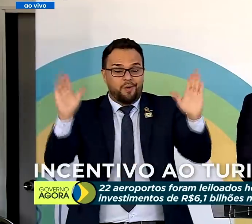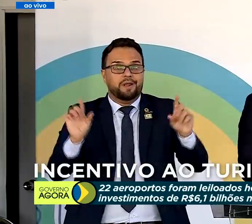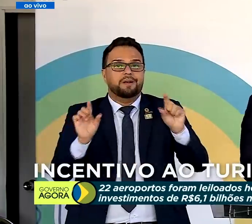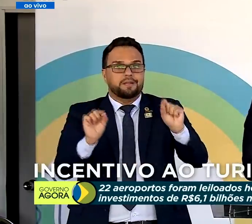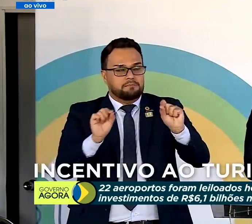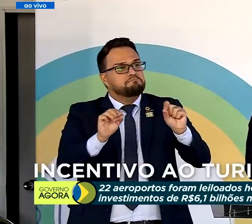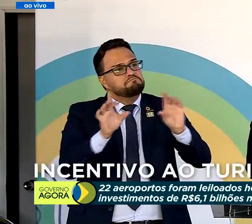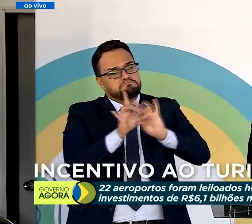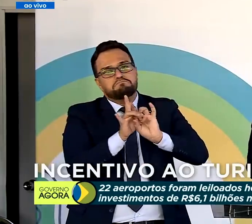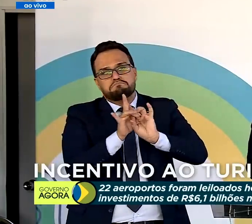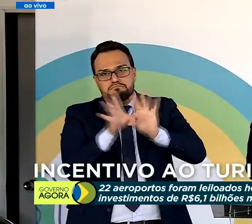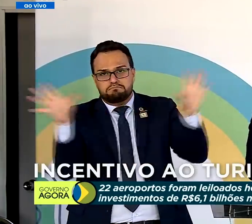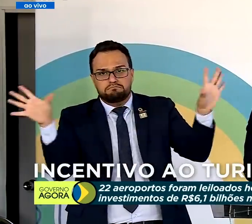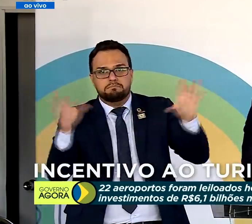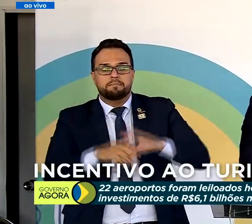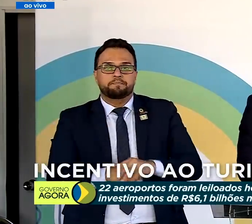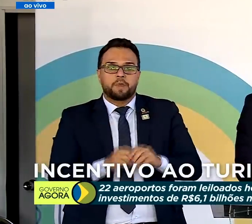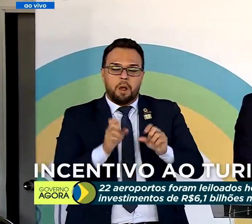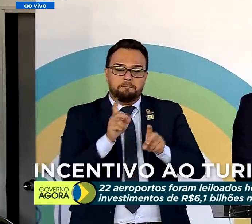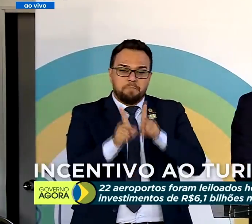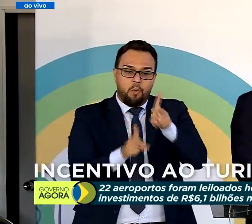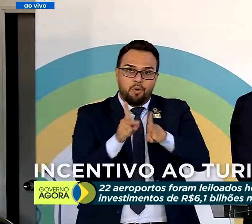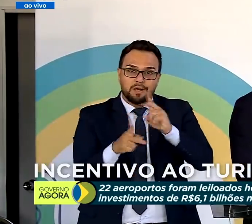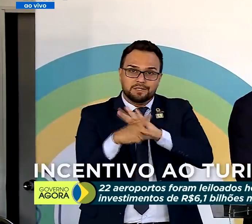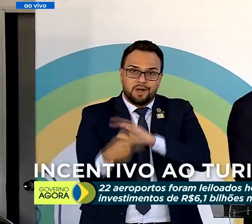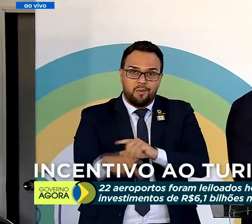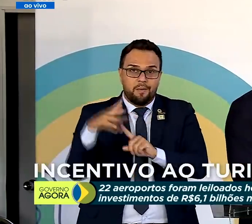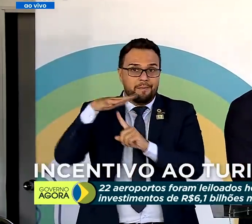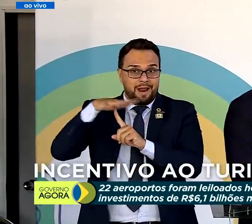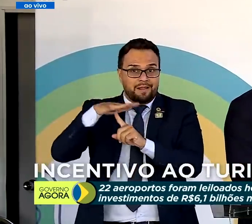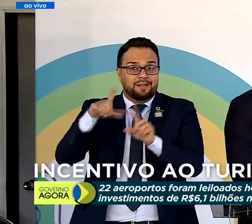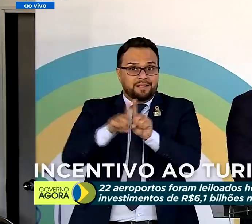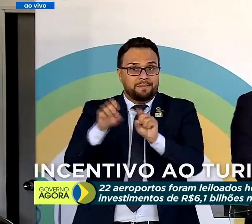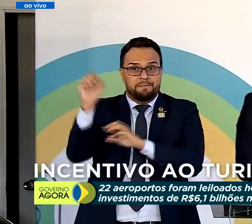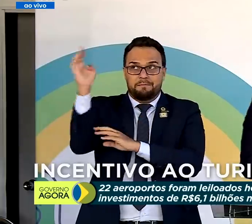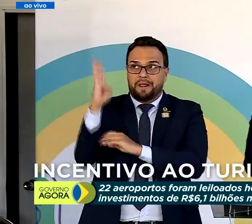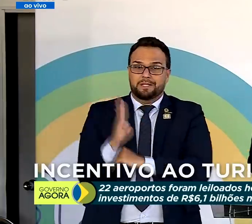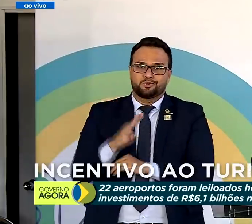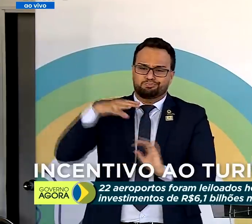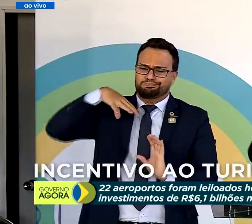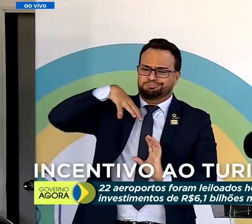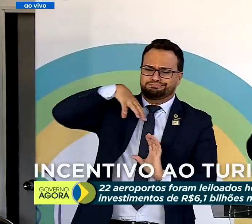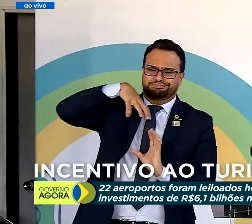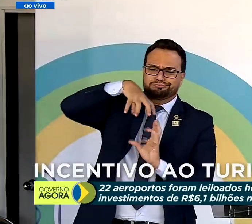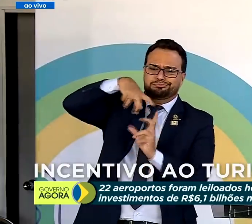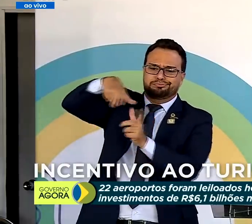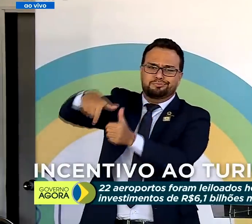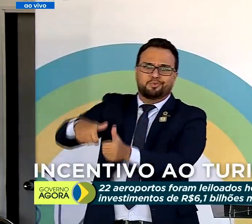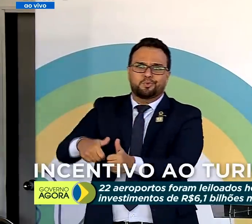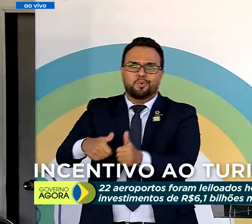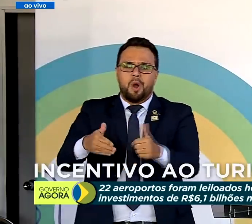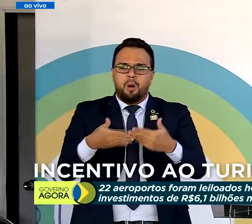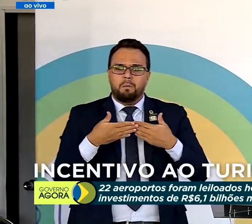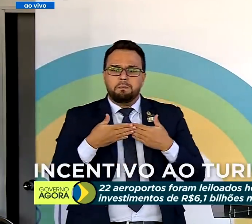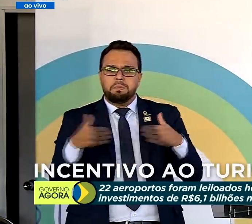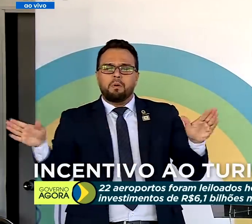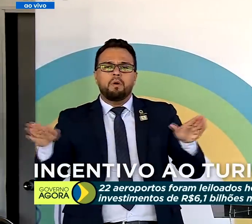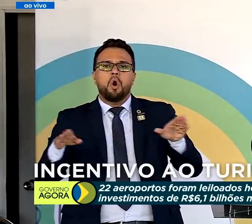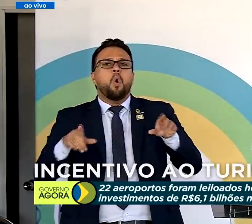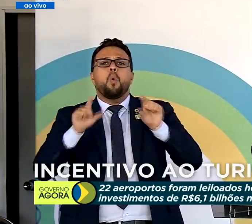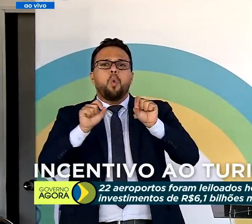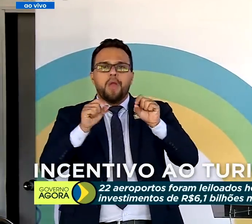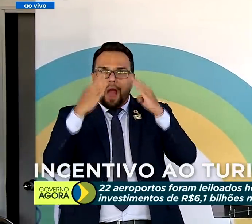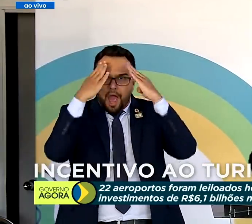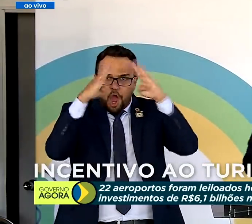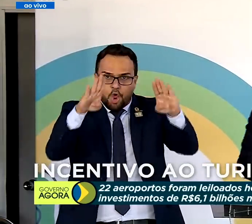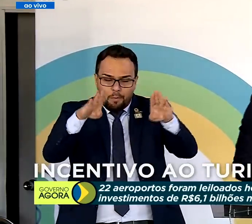disposição da população do Paraná, do Brasil e do mundo, ela é muito emblemática. Ela